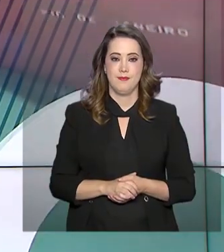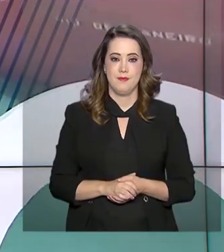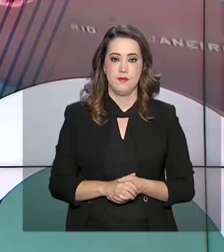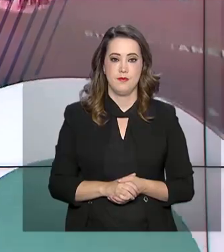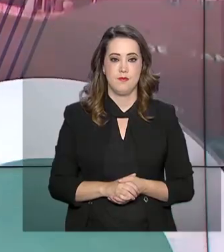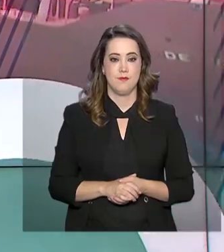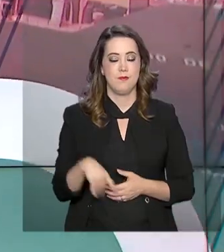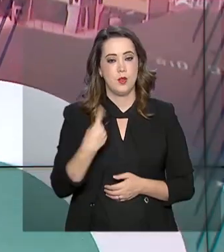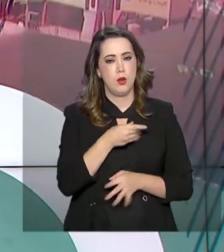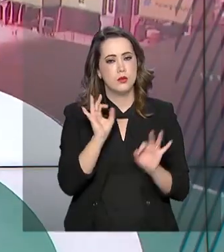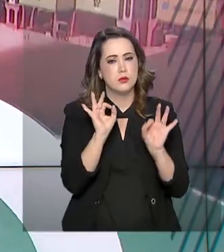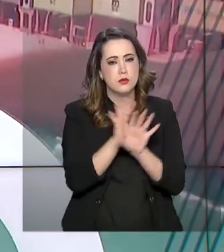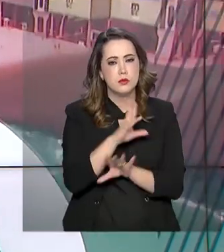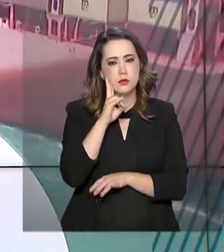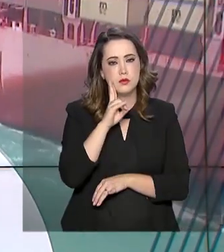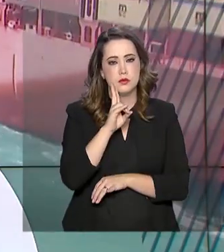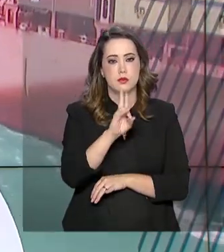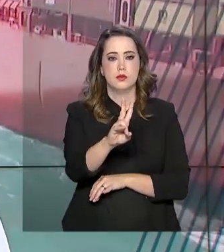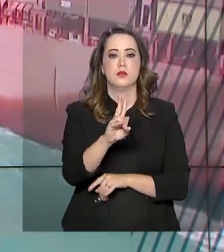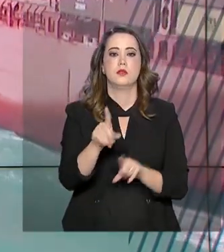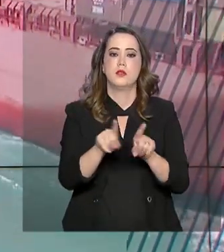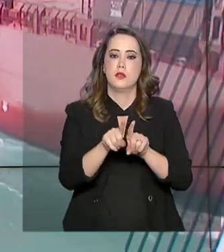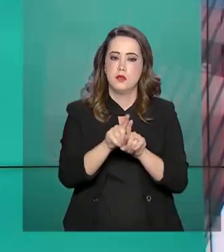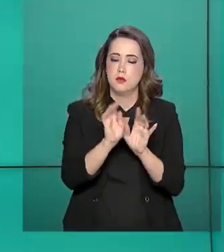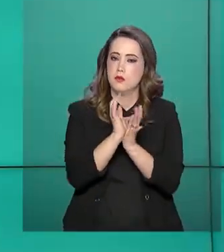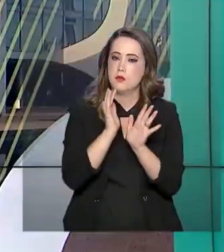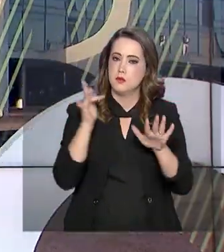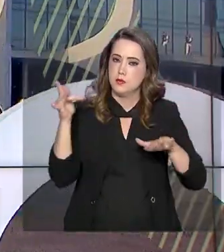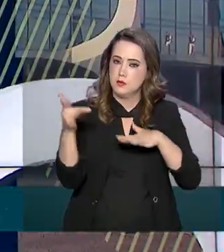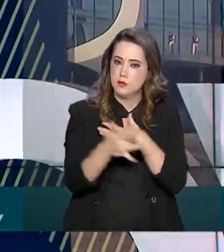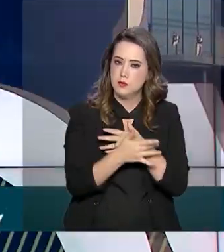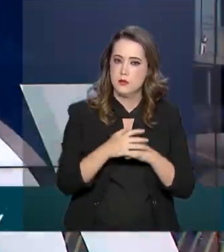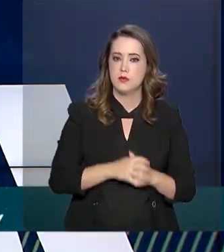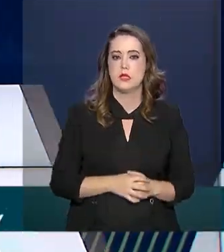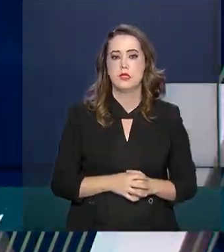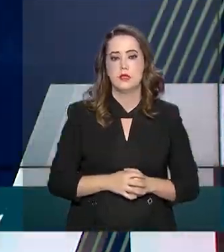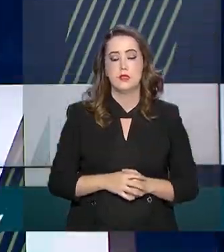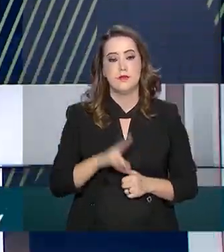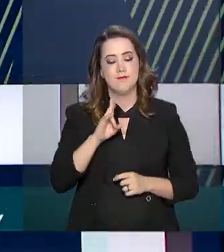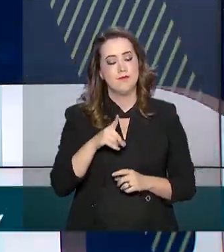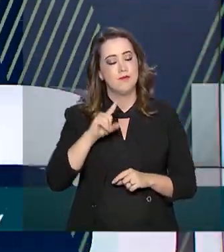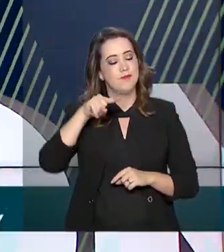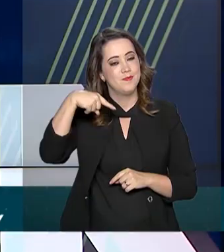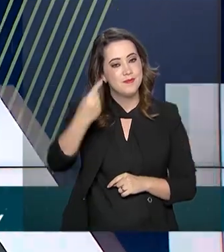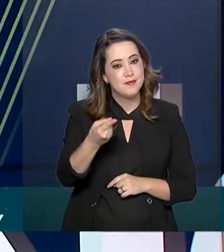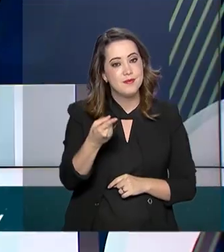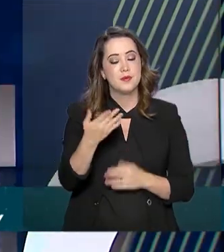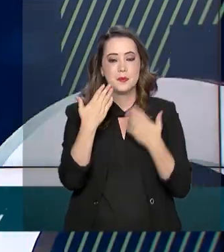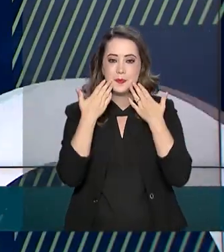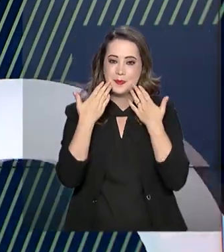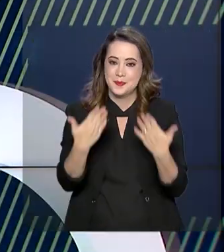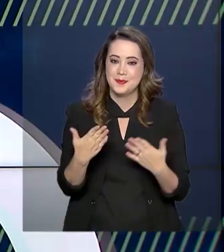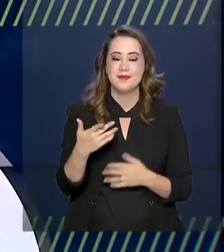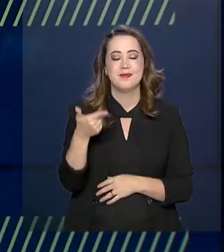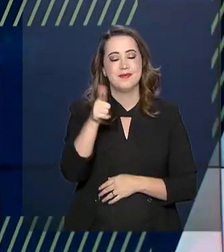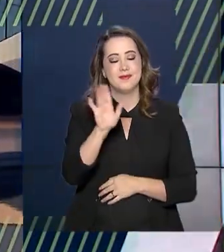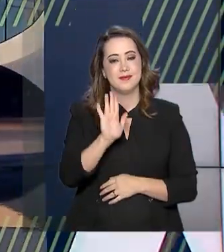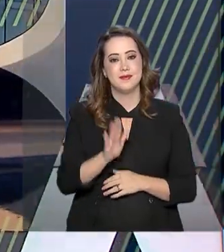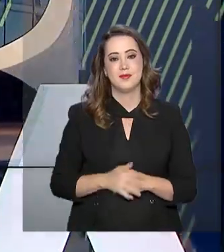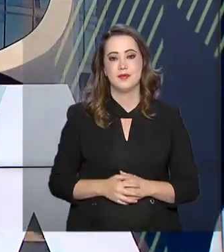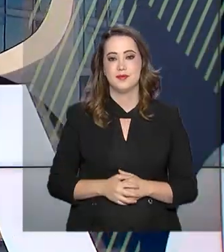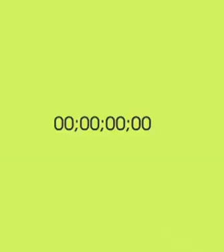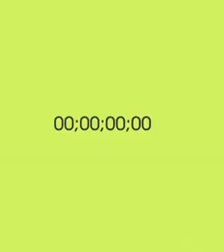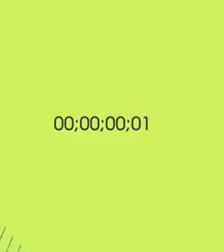E o Governo Agora termina aqui. Você pode nos acompanhar também pelas redes sociais. A gente se encontra na próxima edição. Até lá!